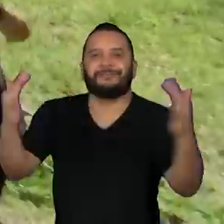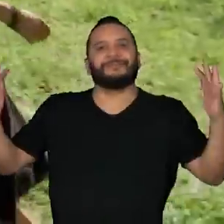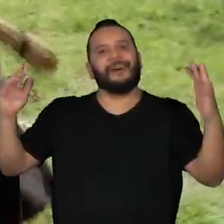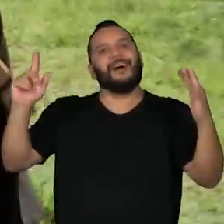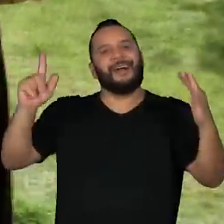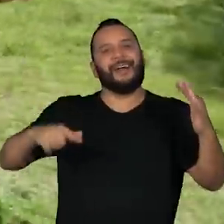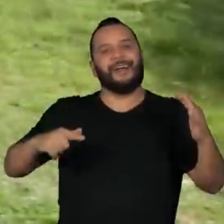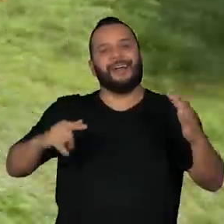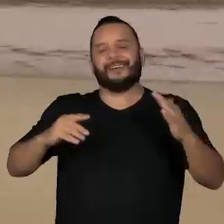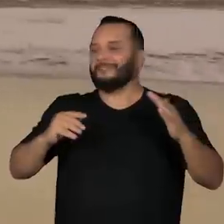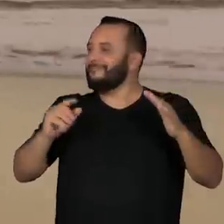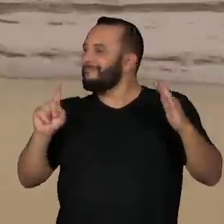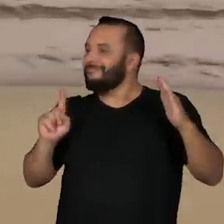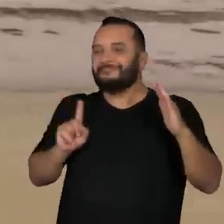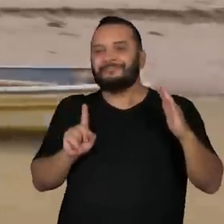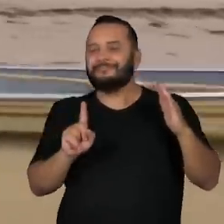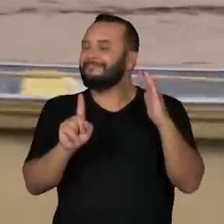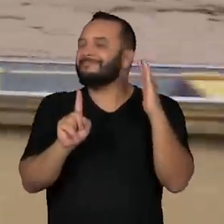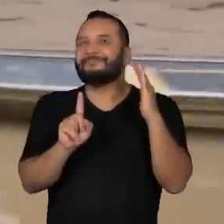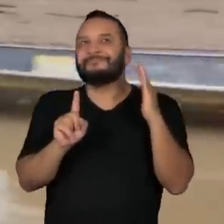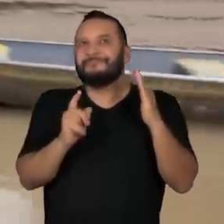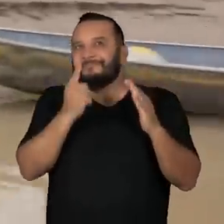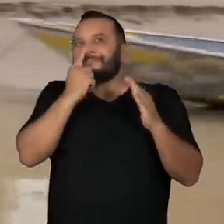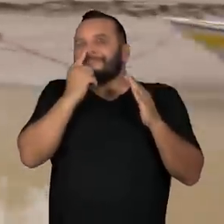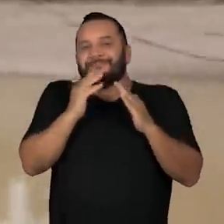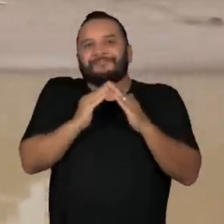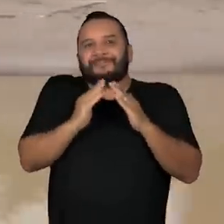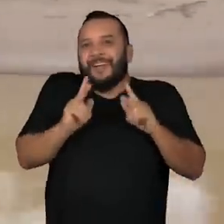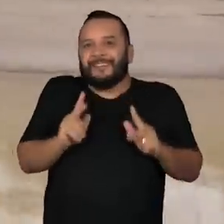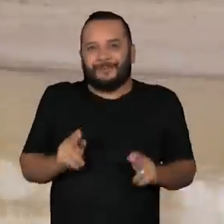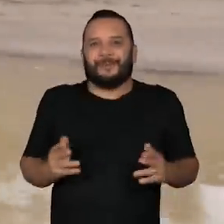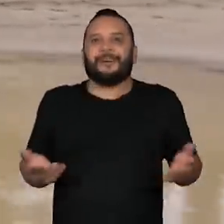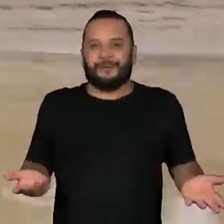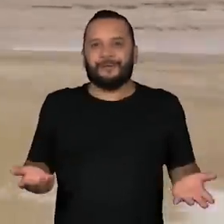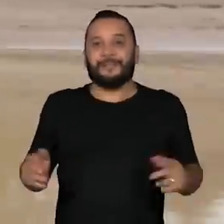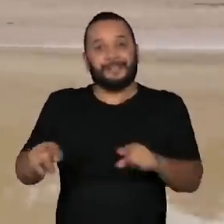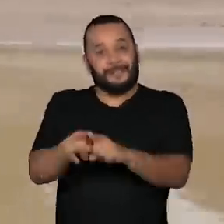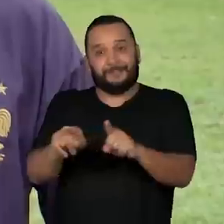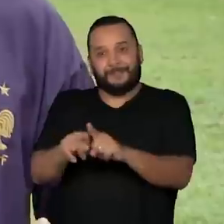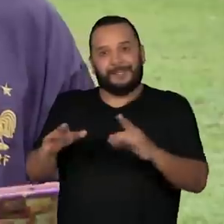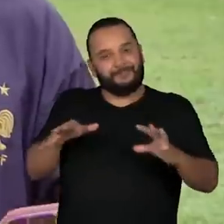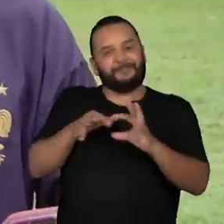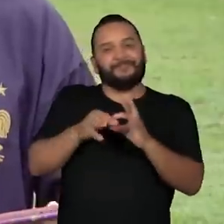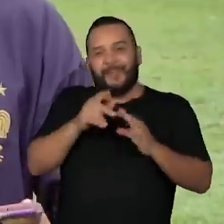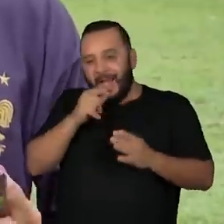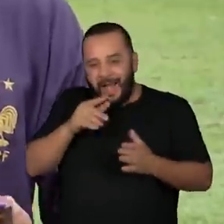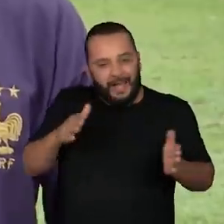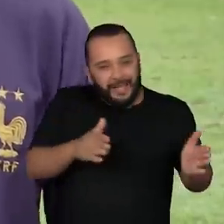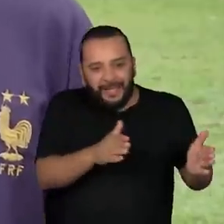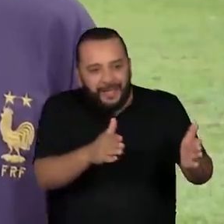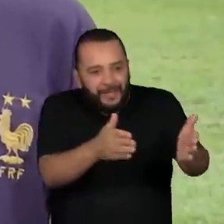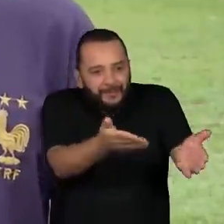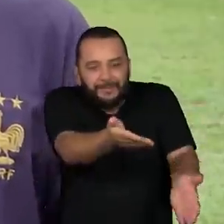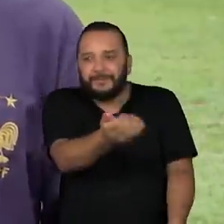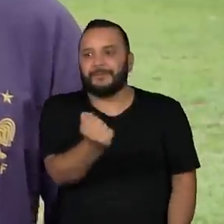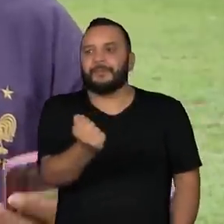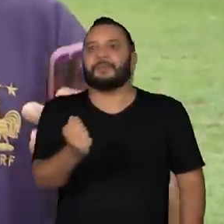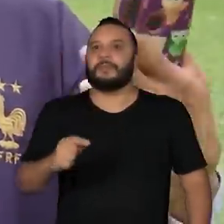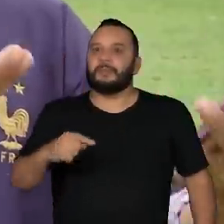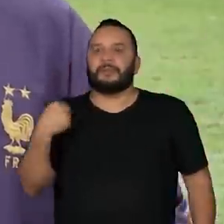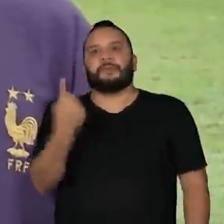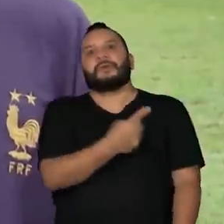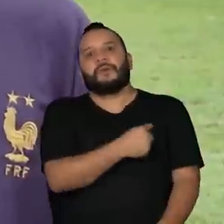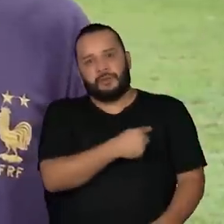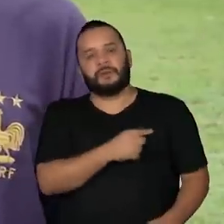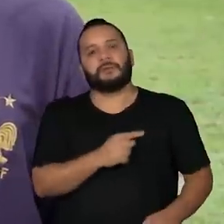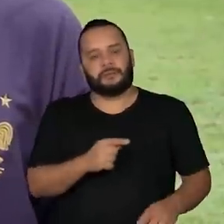funde com a natureza, como as águas do amônia, ao banhar a floresta. A gente trabalhar dentro do projeto de